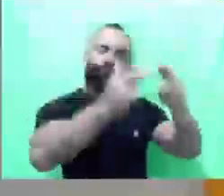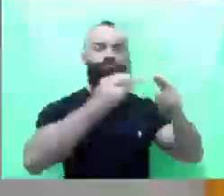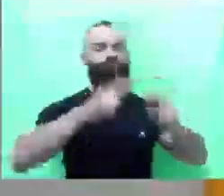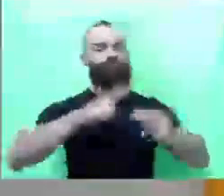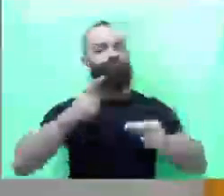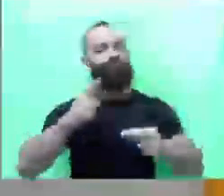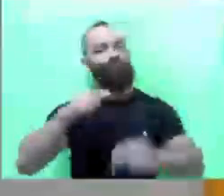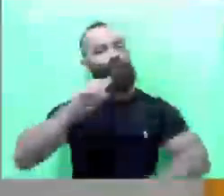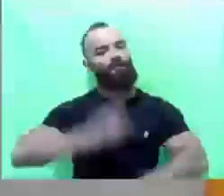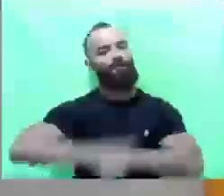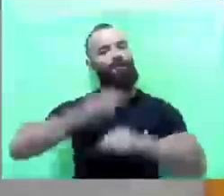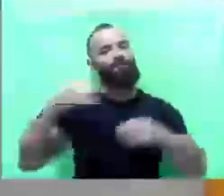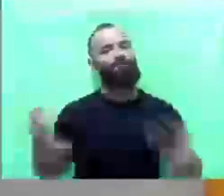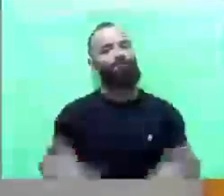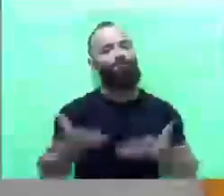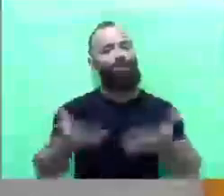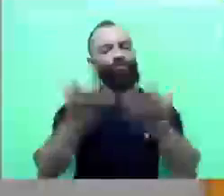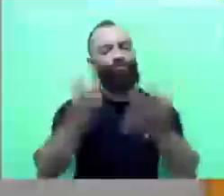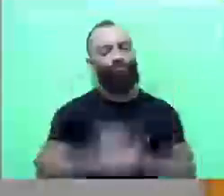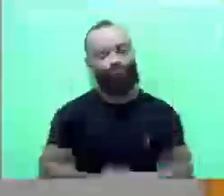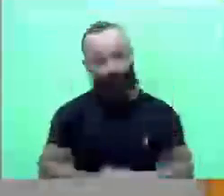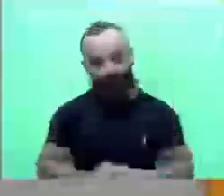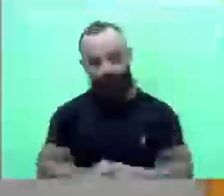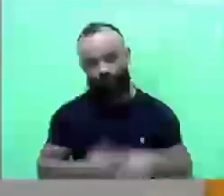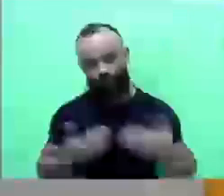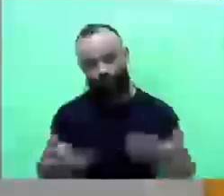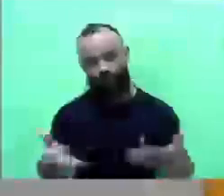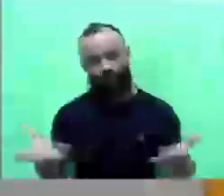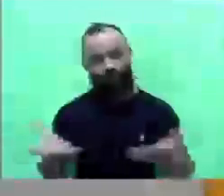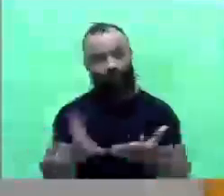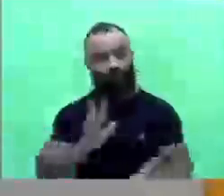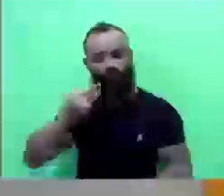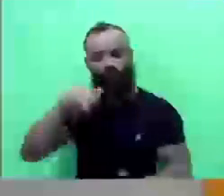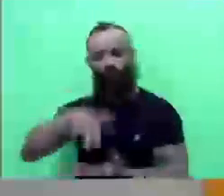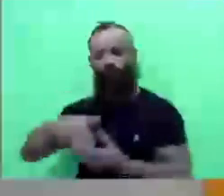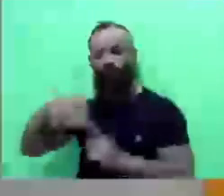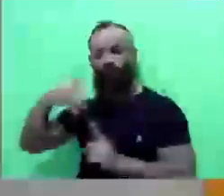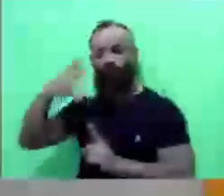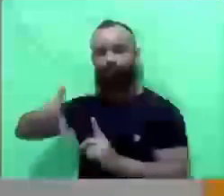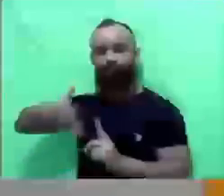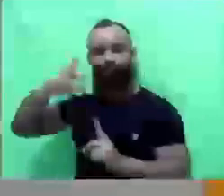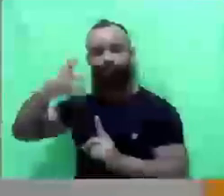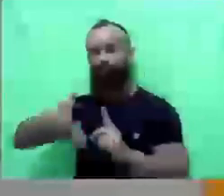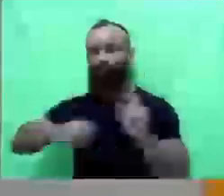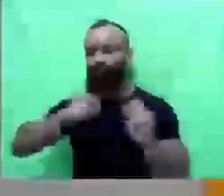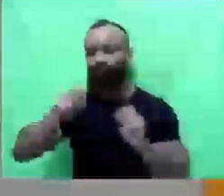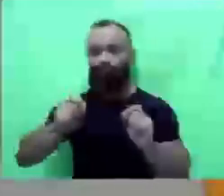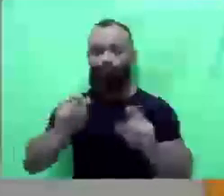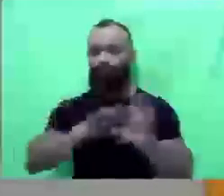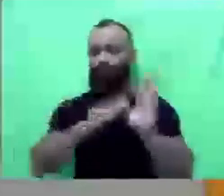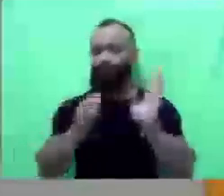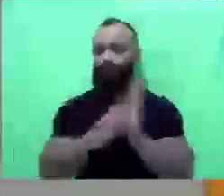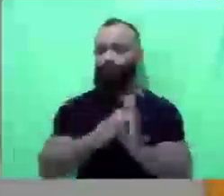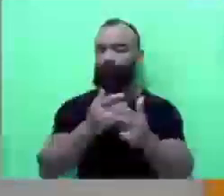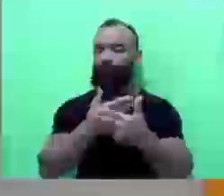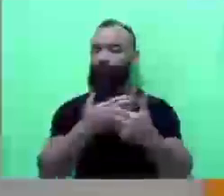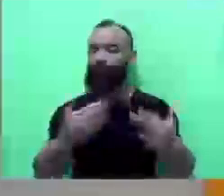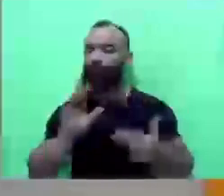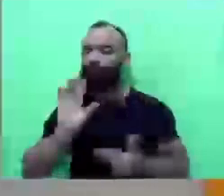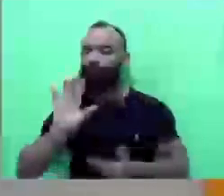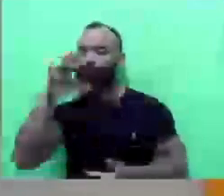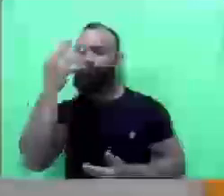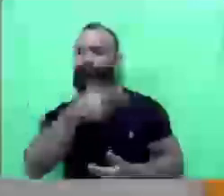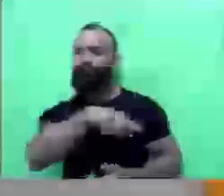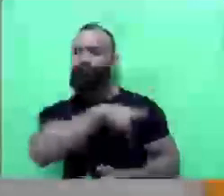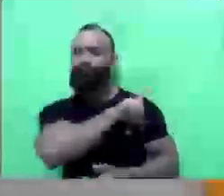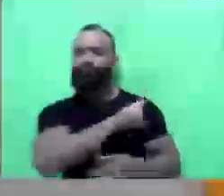ter mais valorização. Então, hoje, quero subir nessa tribuna para falar um pouco sobre tudo o que aconteceu nesse domingo, eu quero